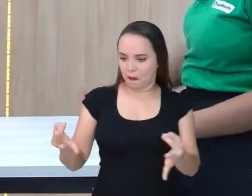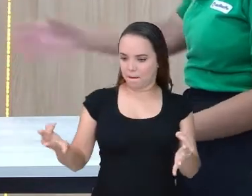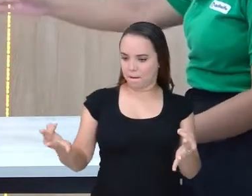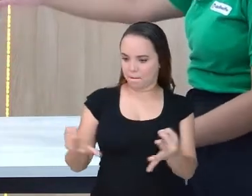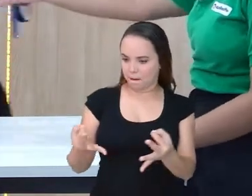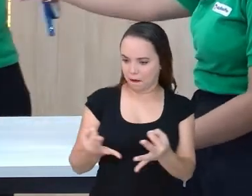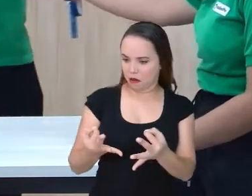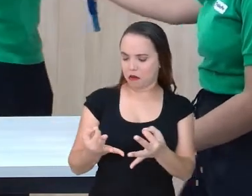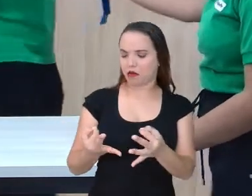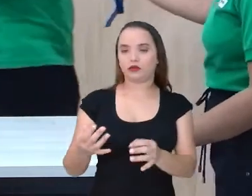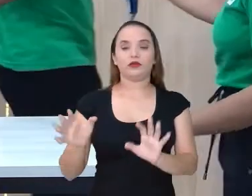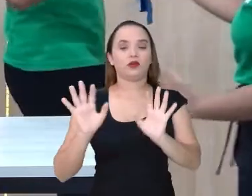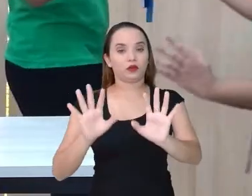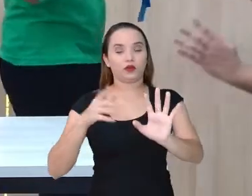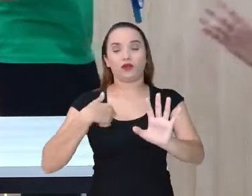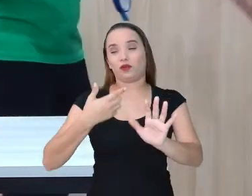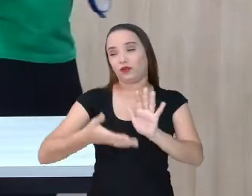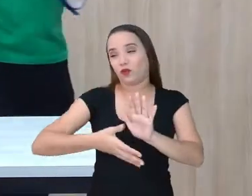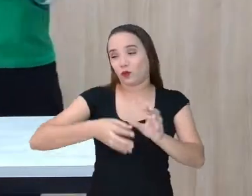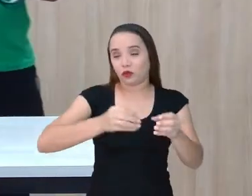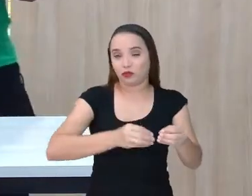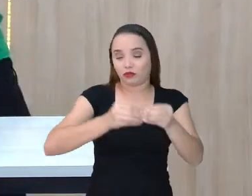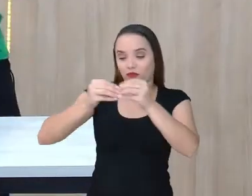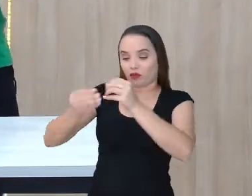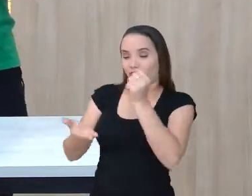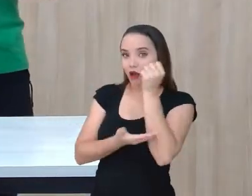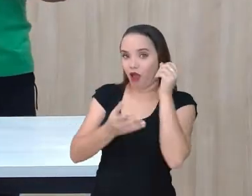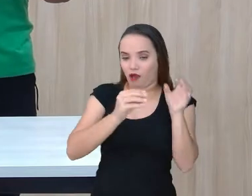daqui, minha gente. Porque, assim, eu sou um pouco desastrado.